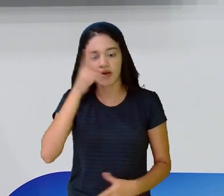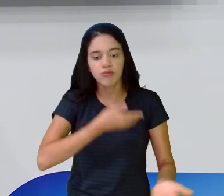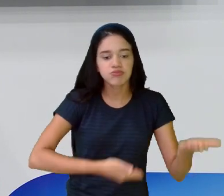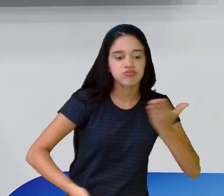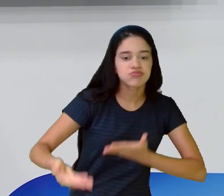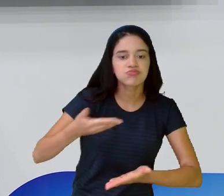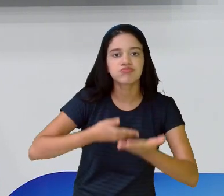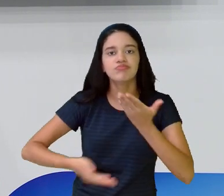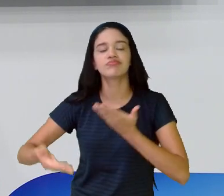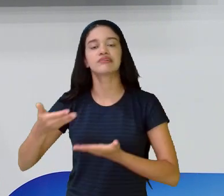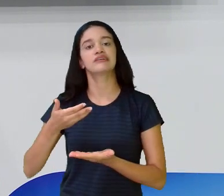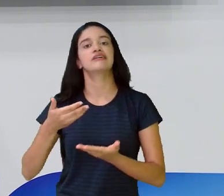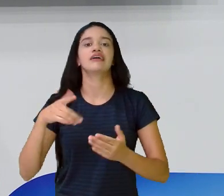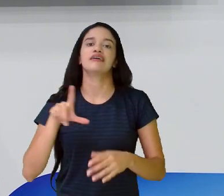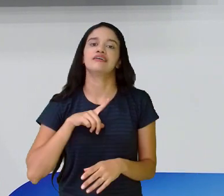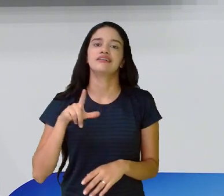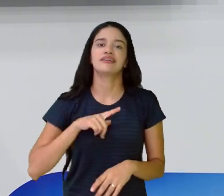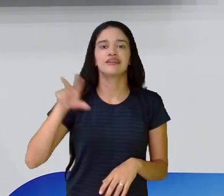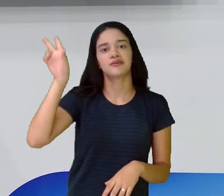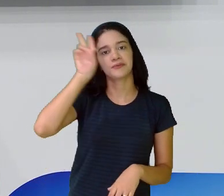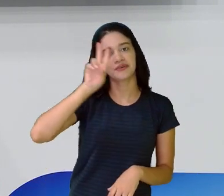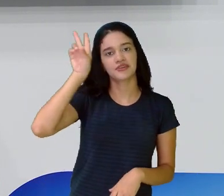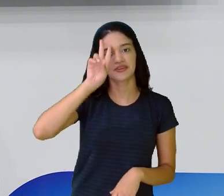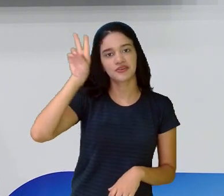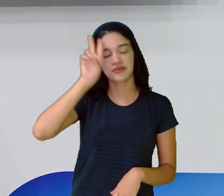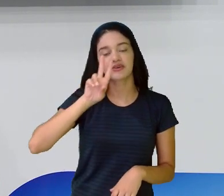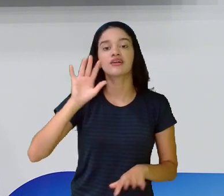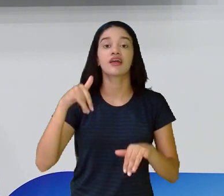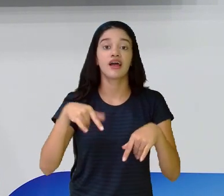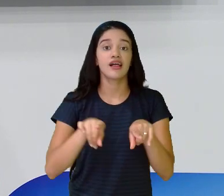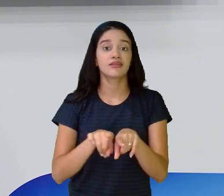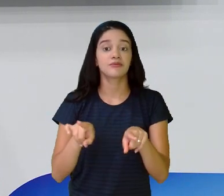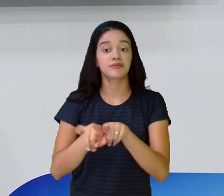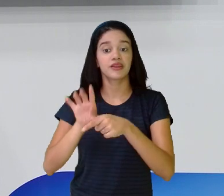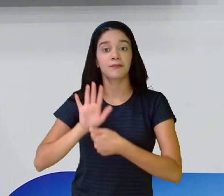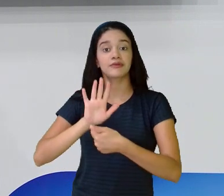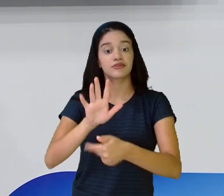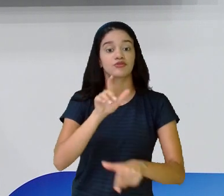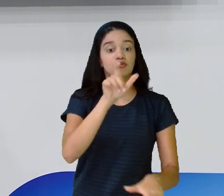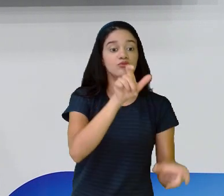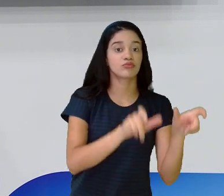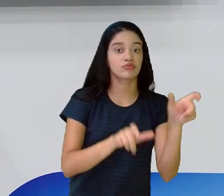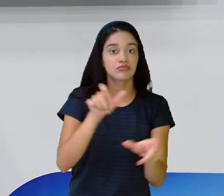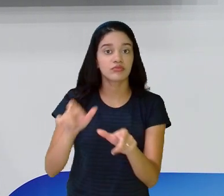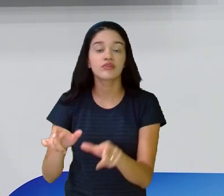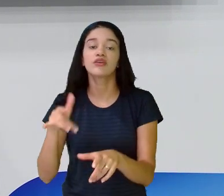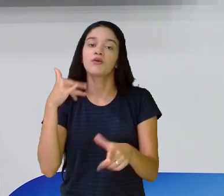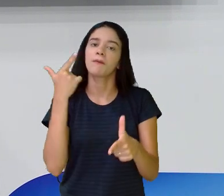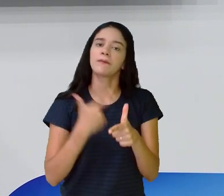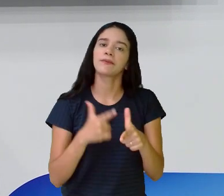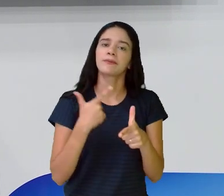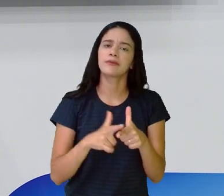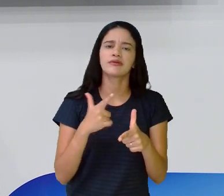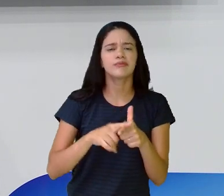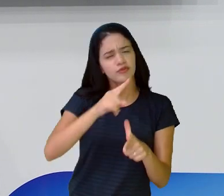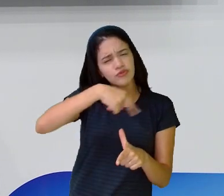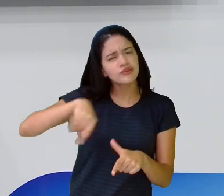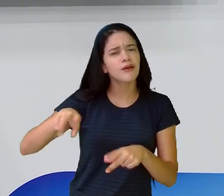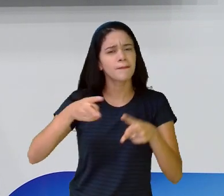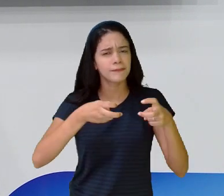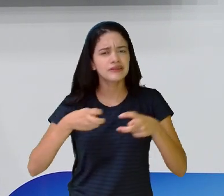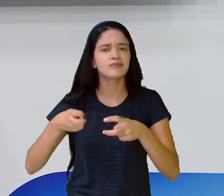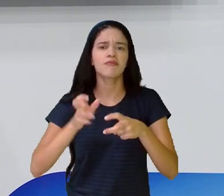Envolvendo, aí tem aí uma história, tem uma apresentação dos personagens, tem uma problemática. Você já deve ter